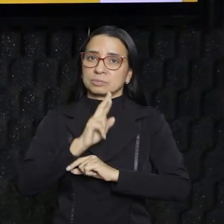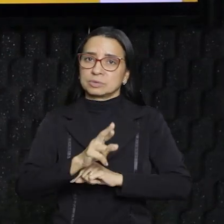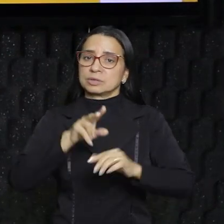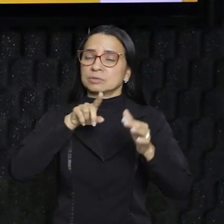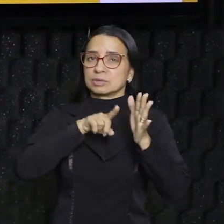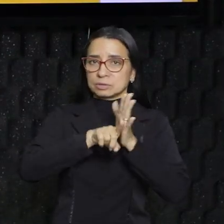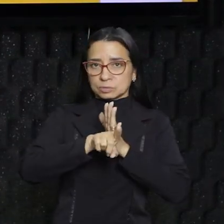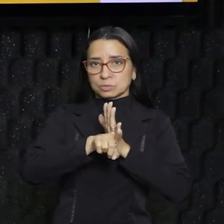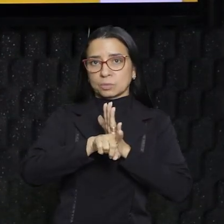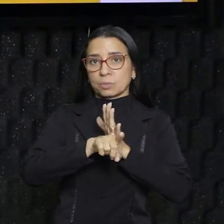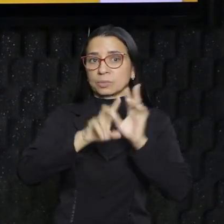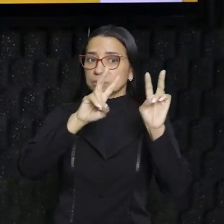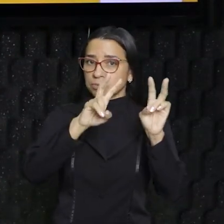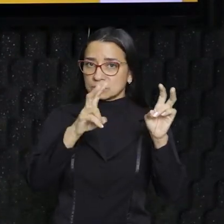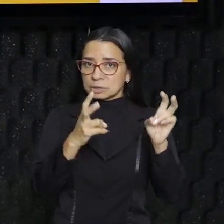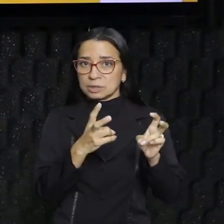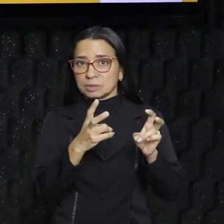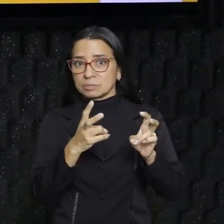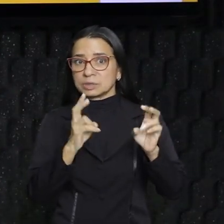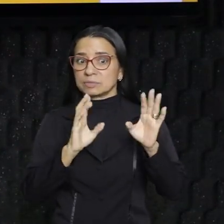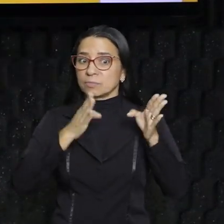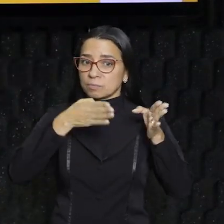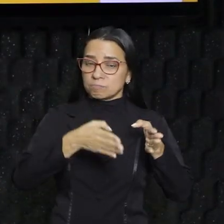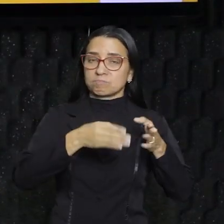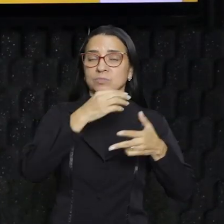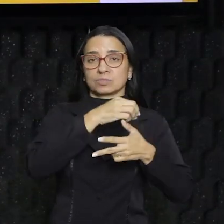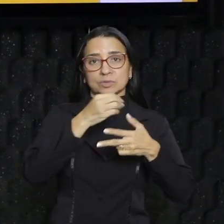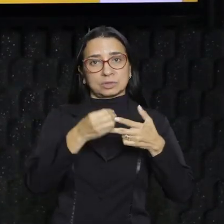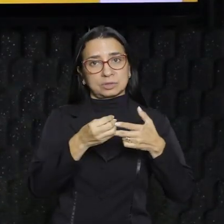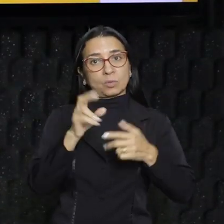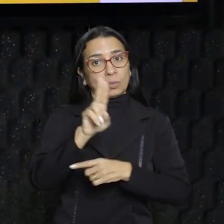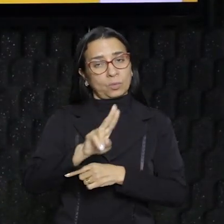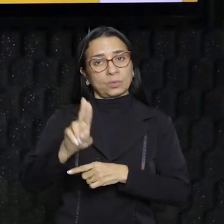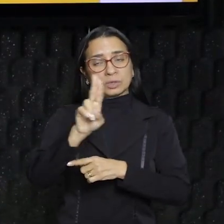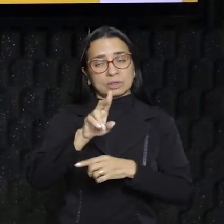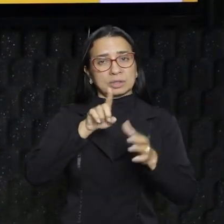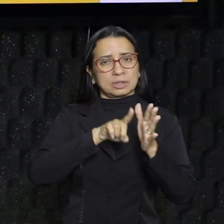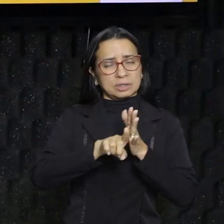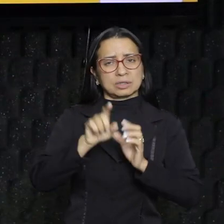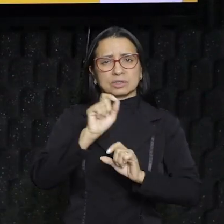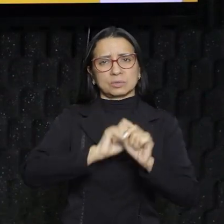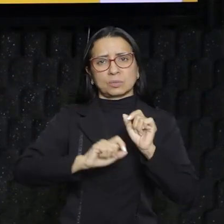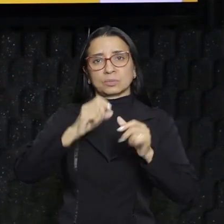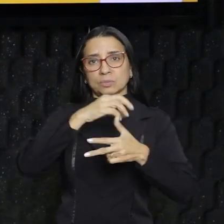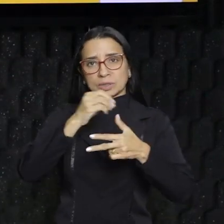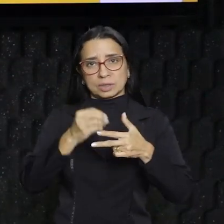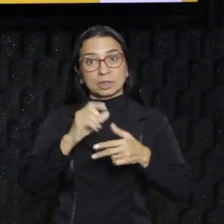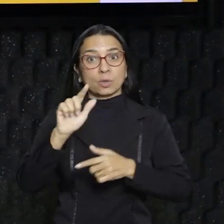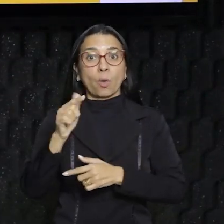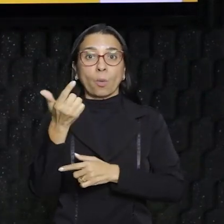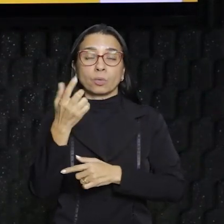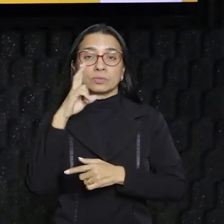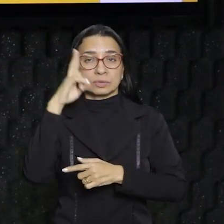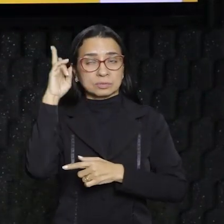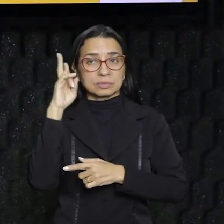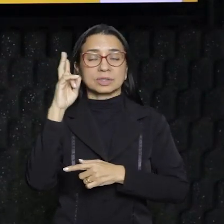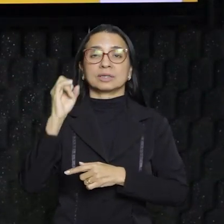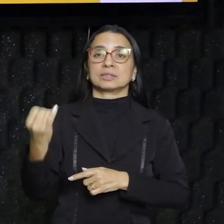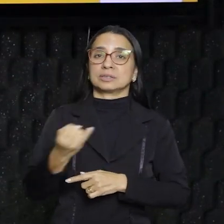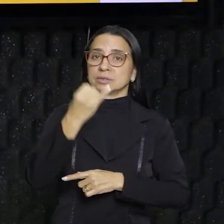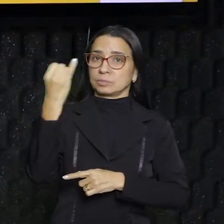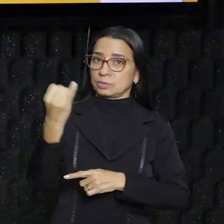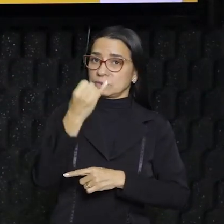temáticas que são mais abordadas no Enem e, claro, utilizando, além das questões do Enem, de outros certames importantes, como da UEMA, mas